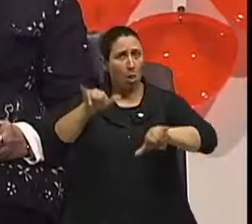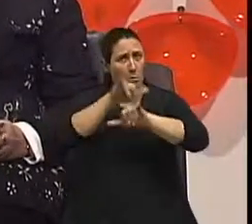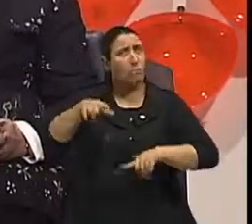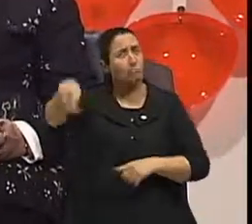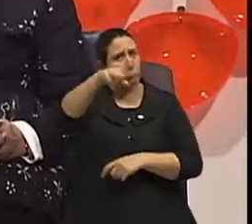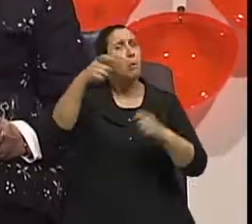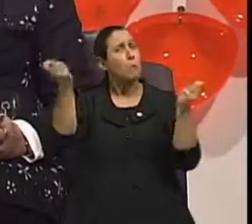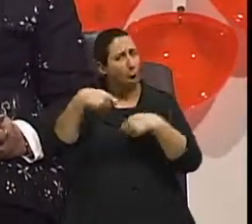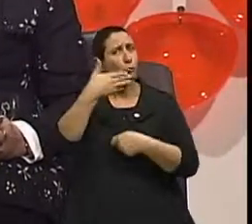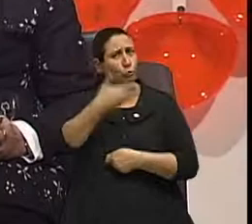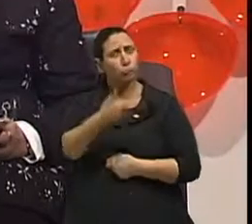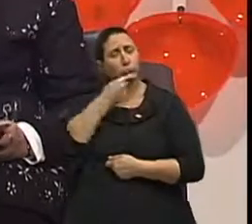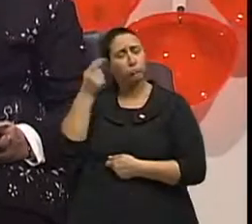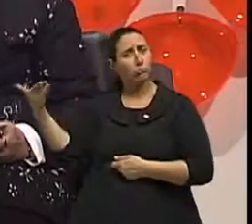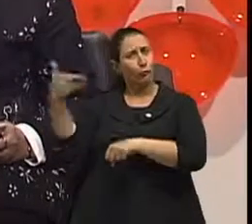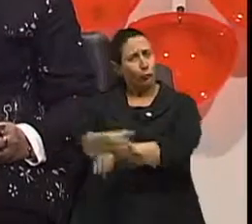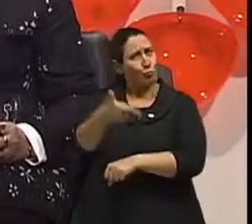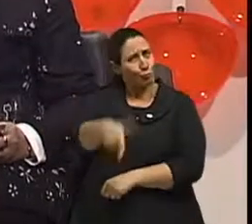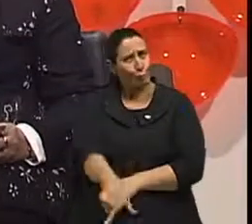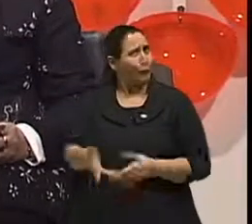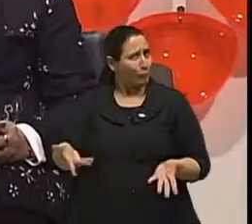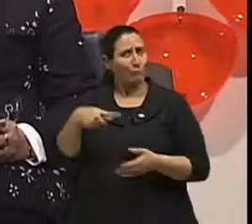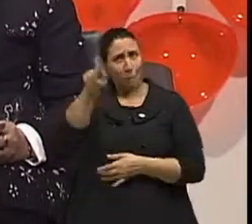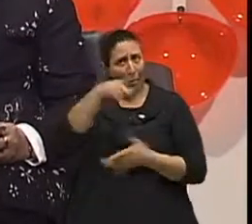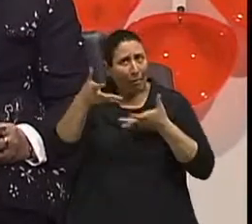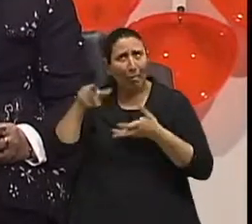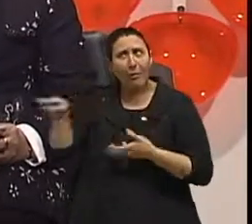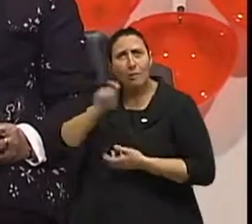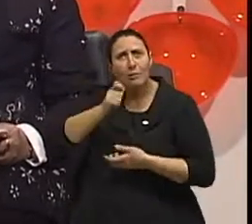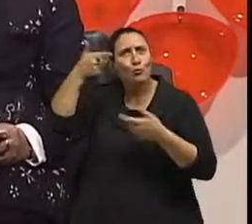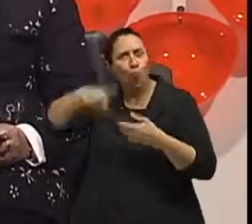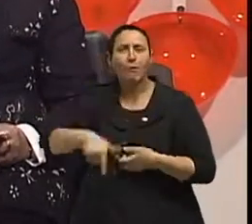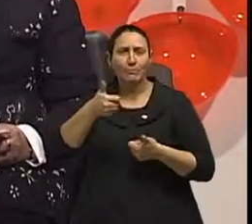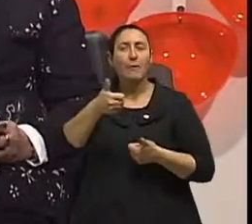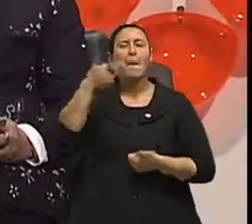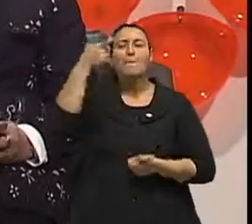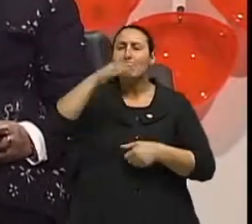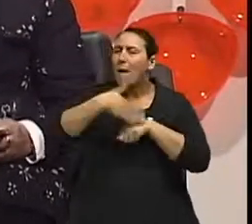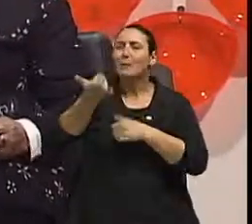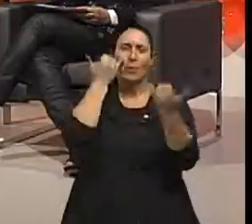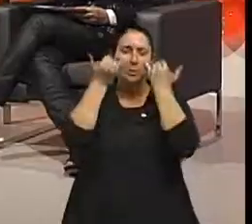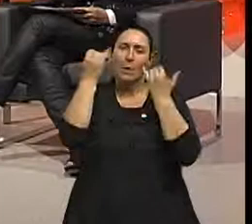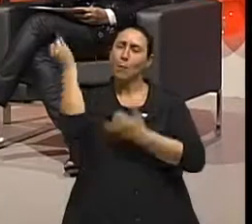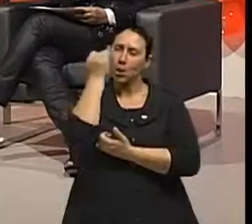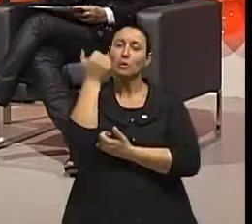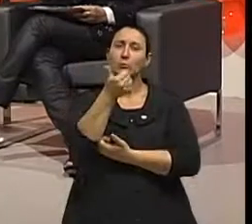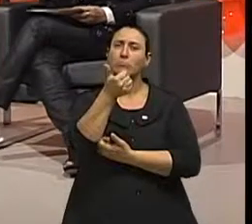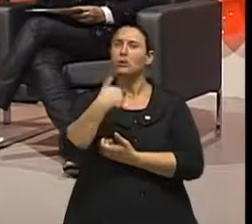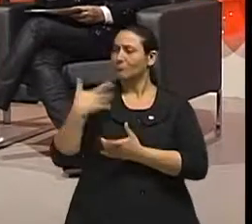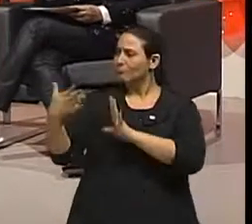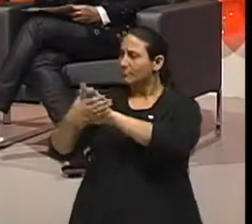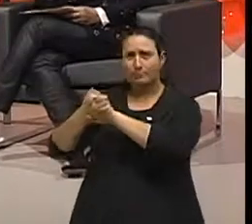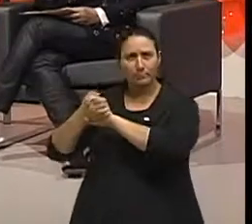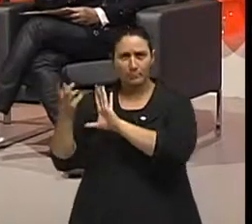peçam que ele volte ao programa e nós fazemos mais um programa para trazer mais informações. Muito obrigada a vocês e eu quero aqui, dê a sua